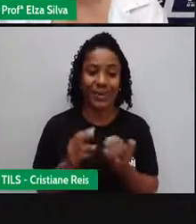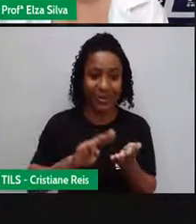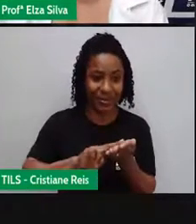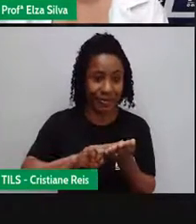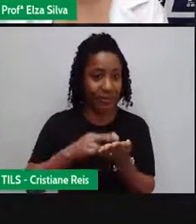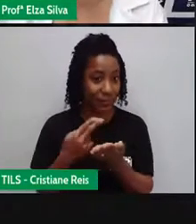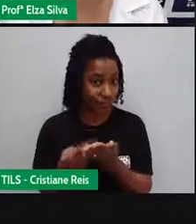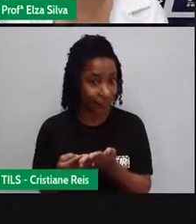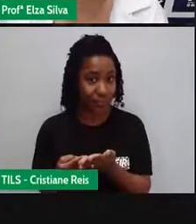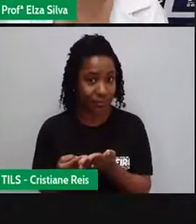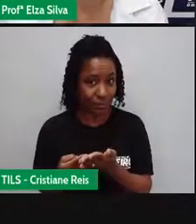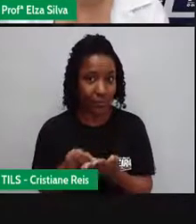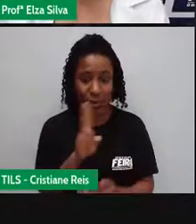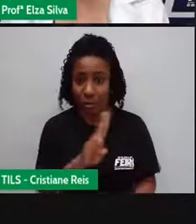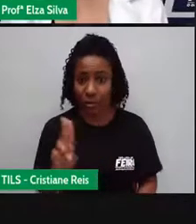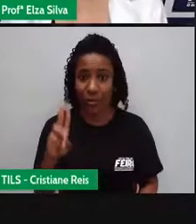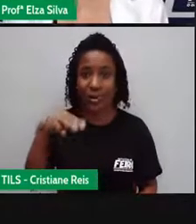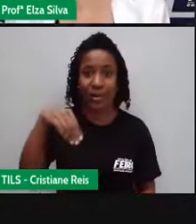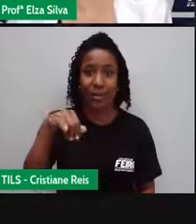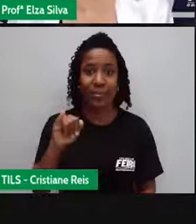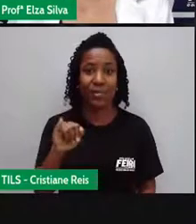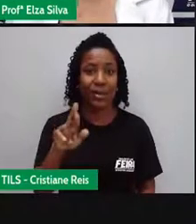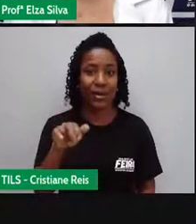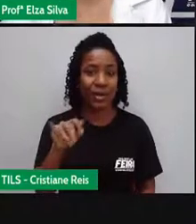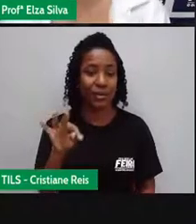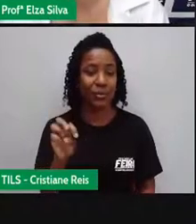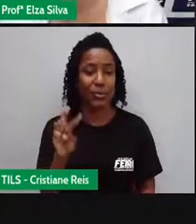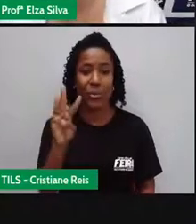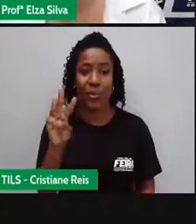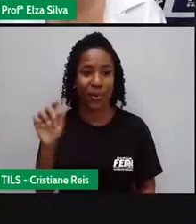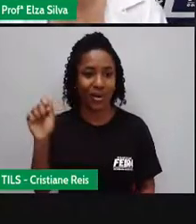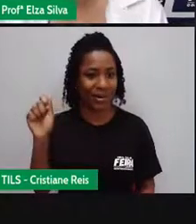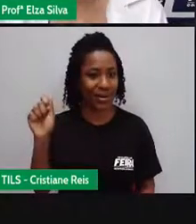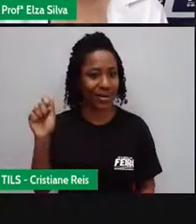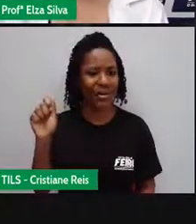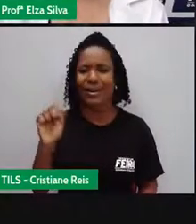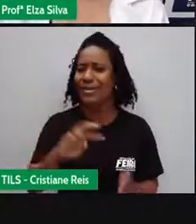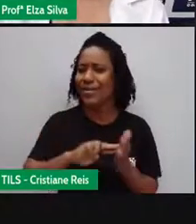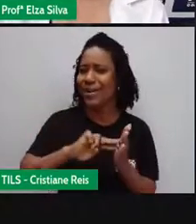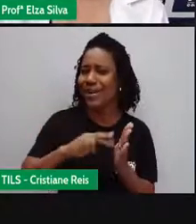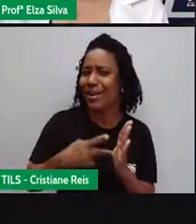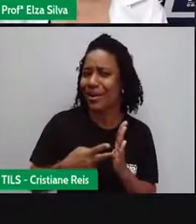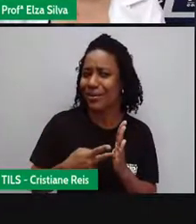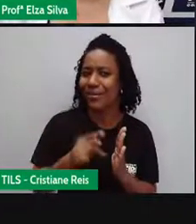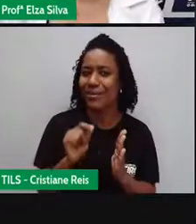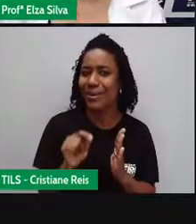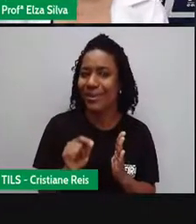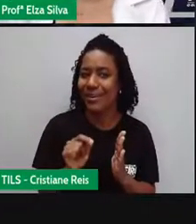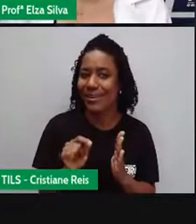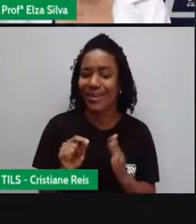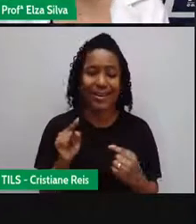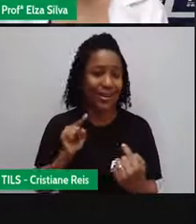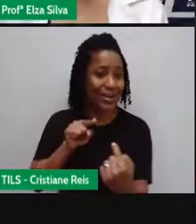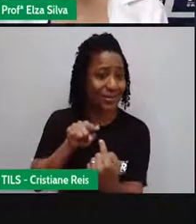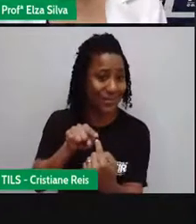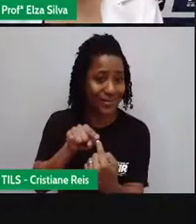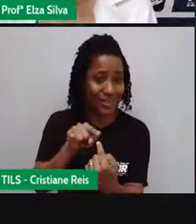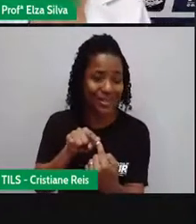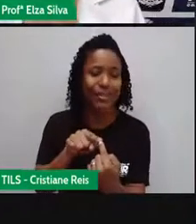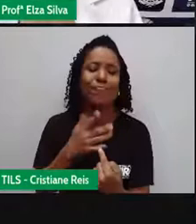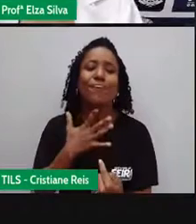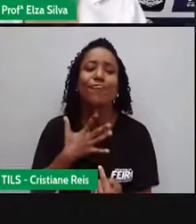Mareira Representa o desejo De que os Jogos Olímpicos De Tóquio